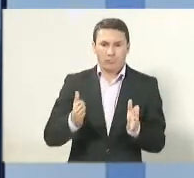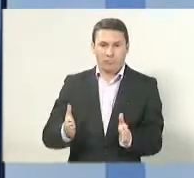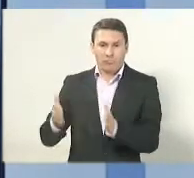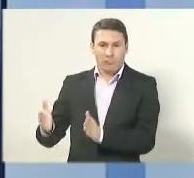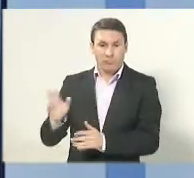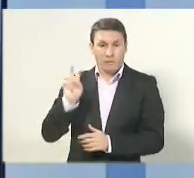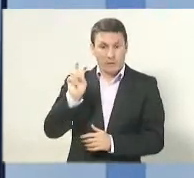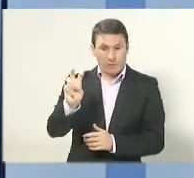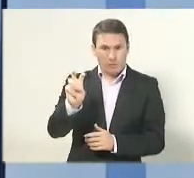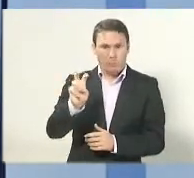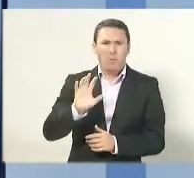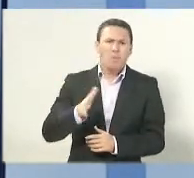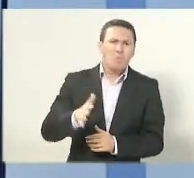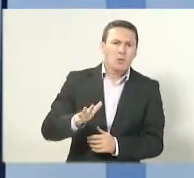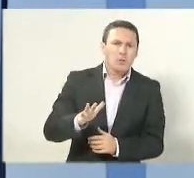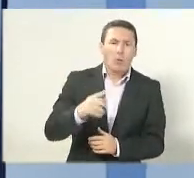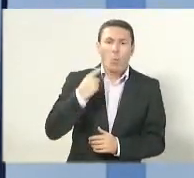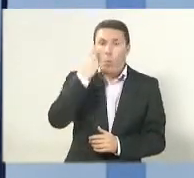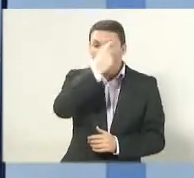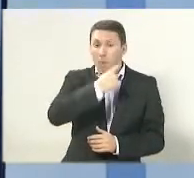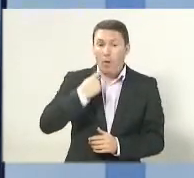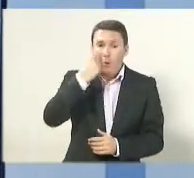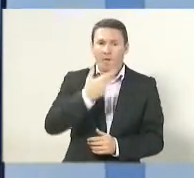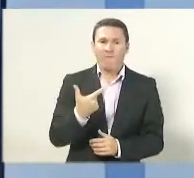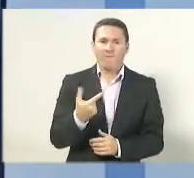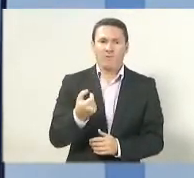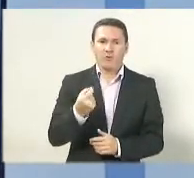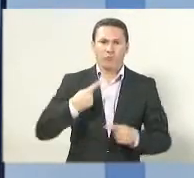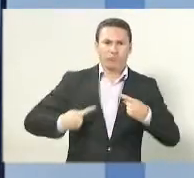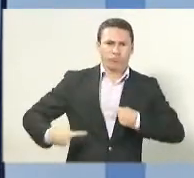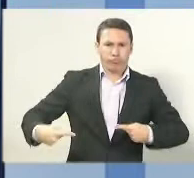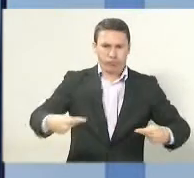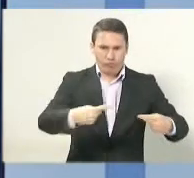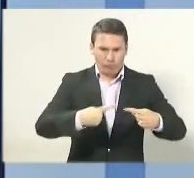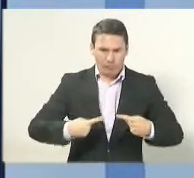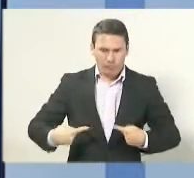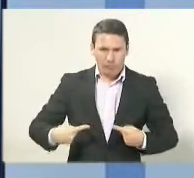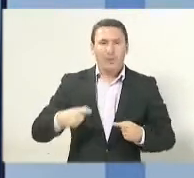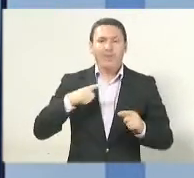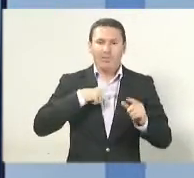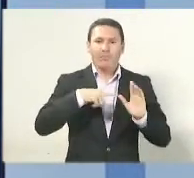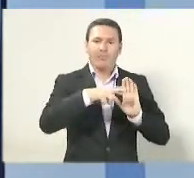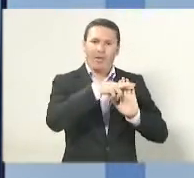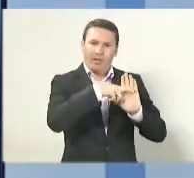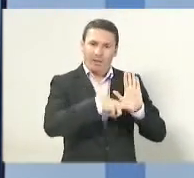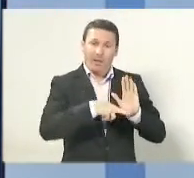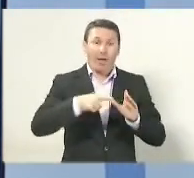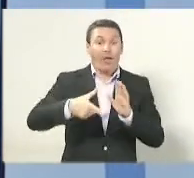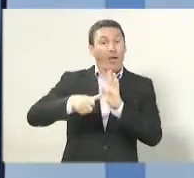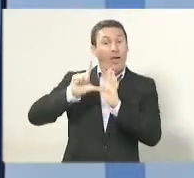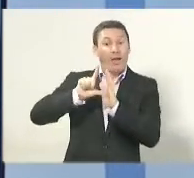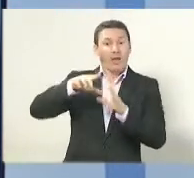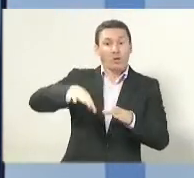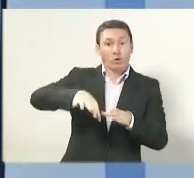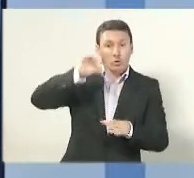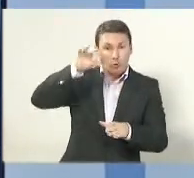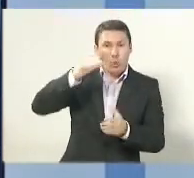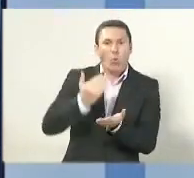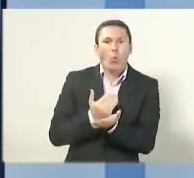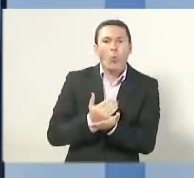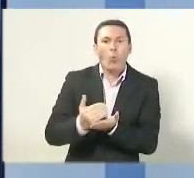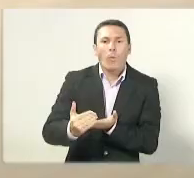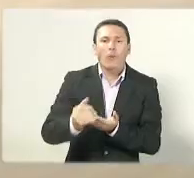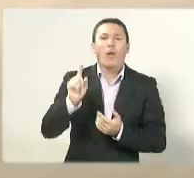estabelecida em sorteio prévio, o candidato Paulo Artung, do PMDB, é o primeiro a se apresentar e a responder a pergunta.